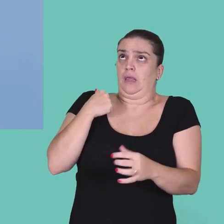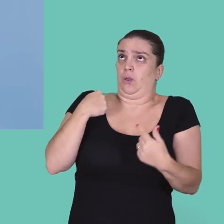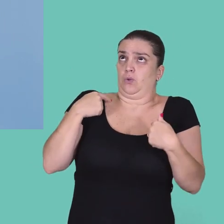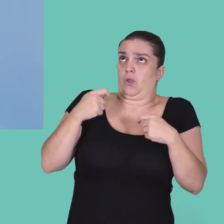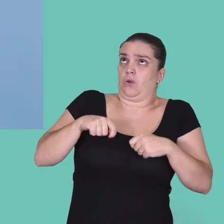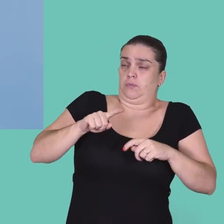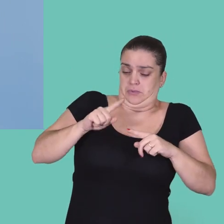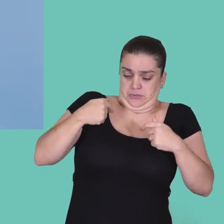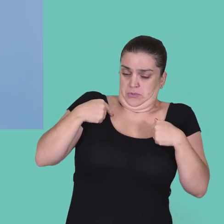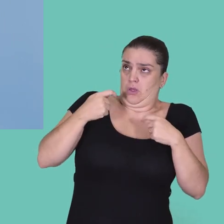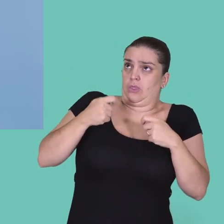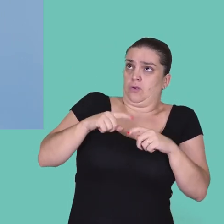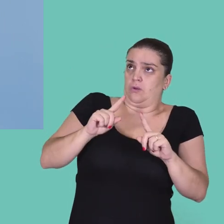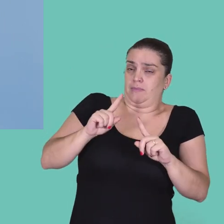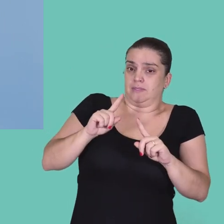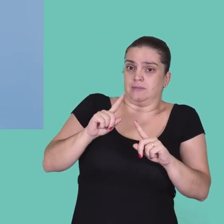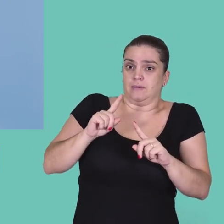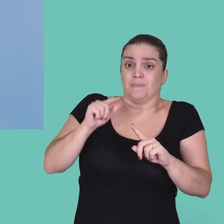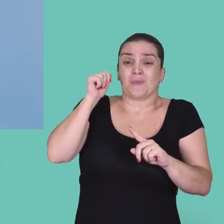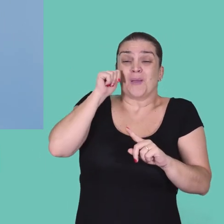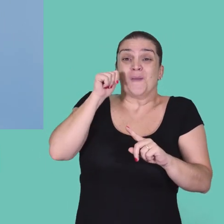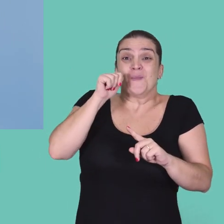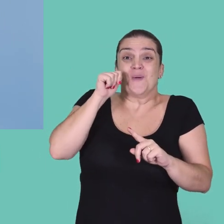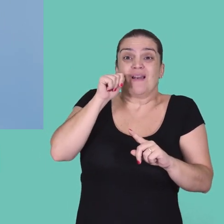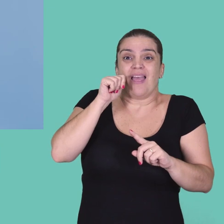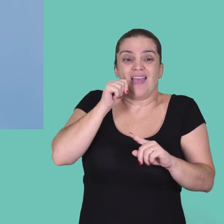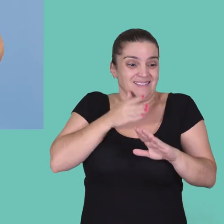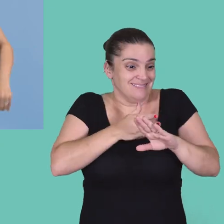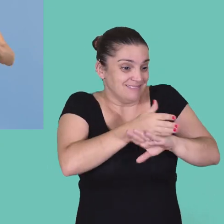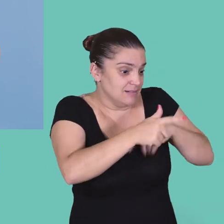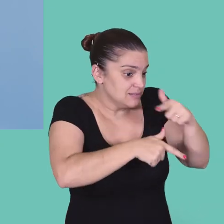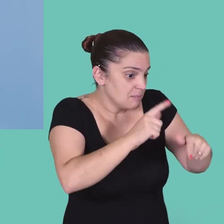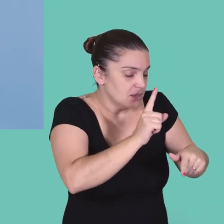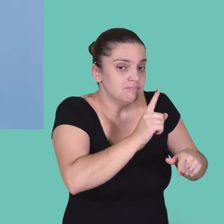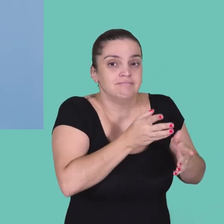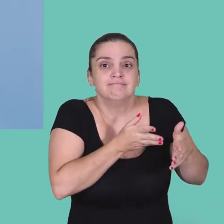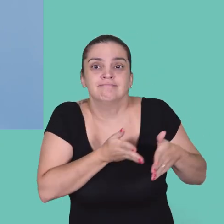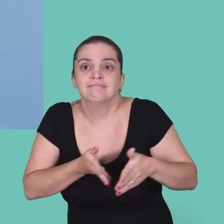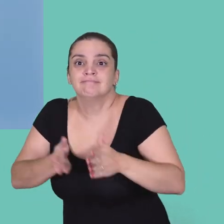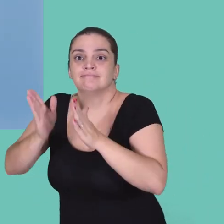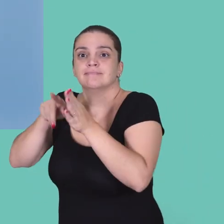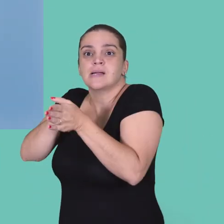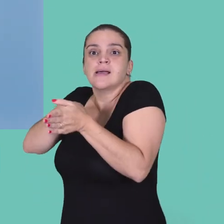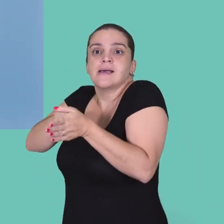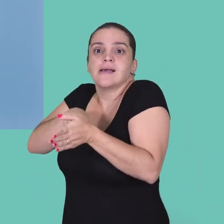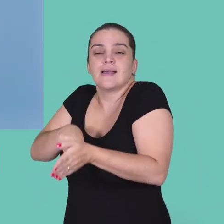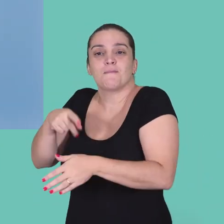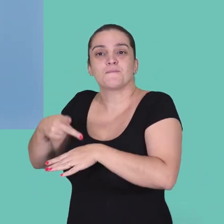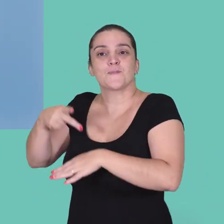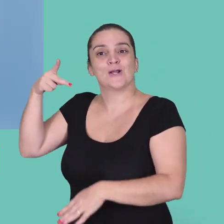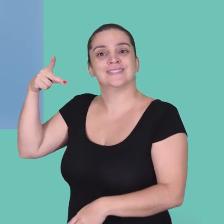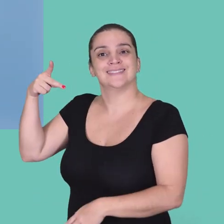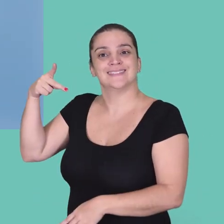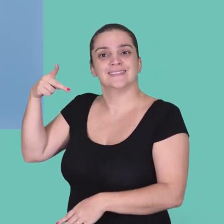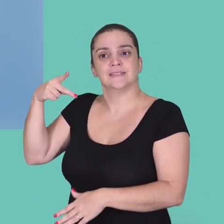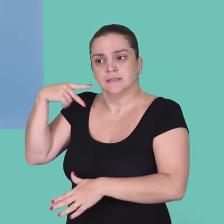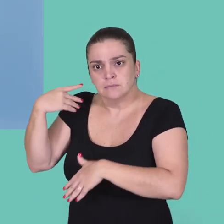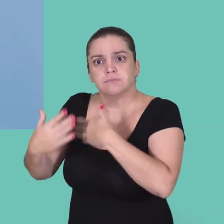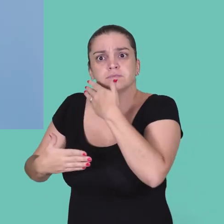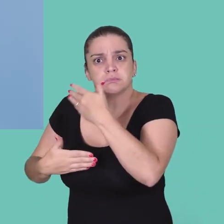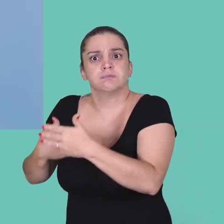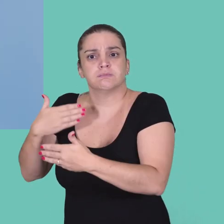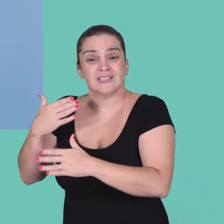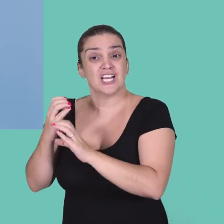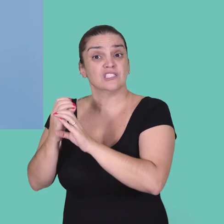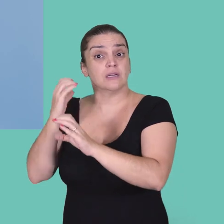de elas vão ouvindo que elas não são competentes, elas, ao invés de irem para o mercado, elas vão para a pós-graduação. Hoje em dia, o Brasil